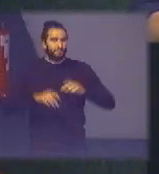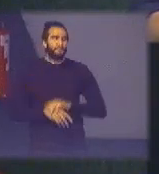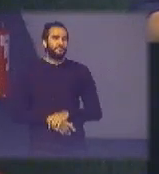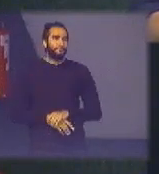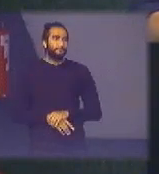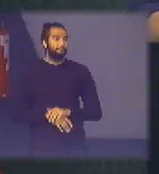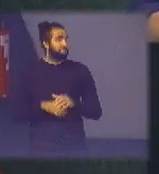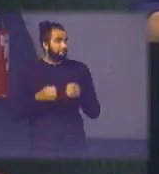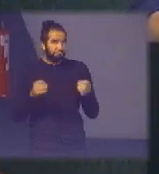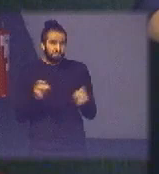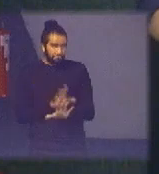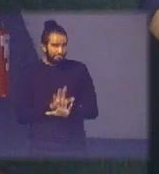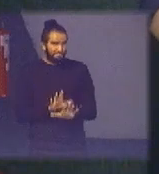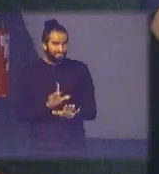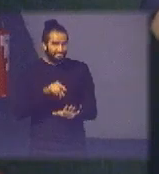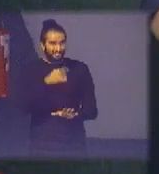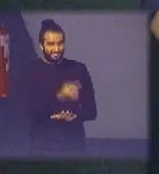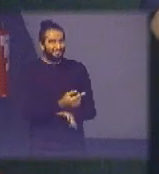pronto próximo